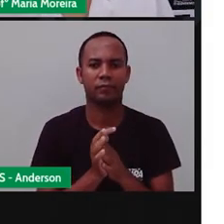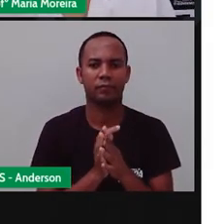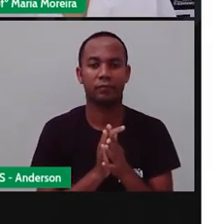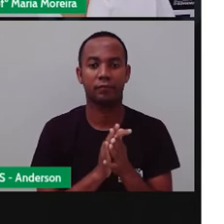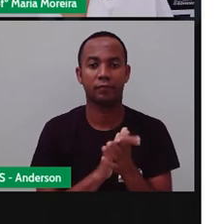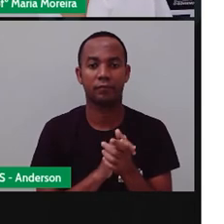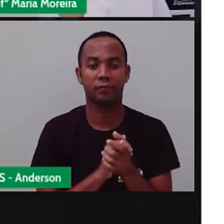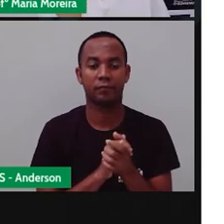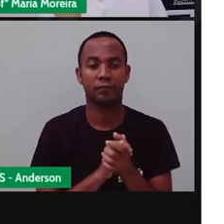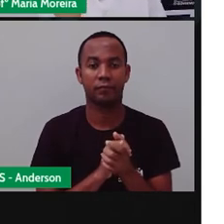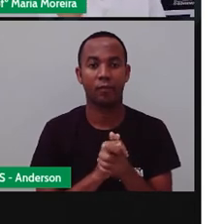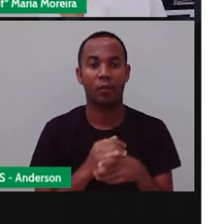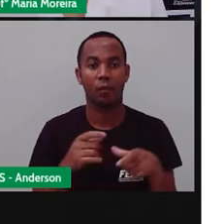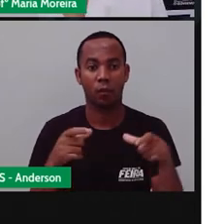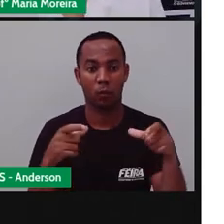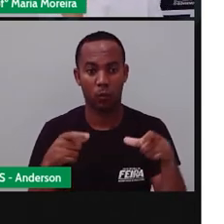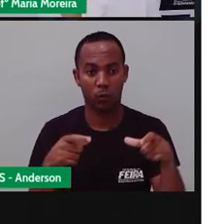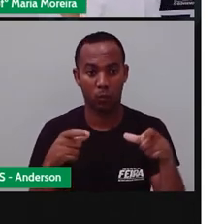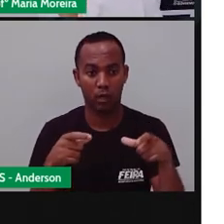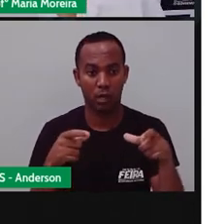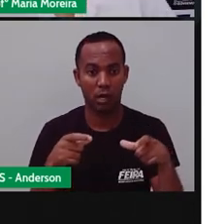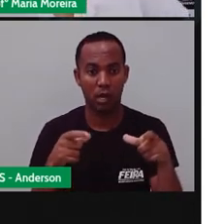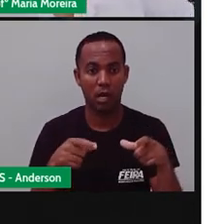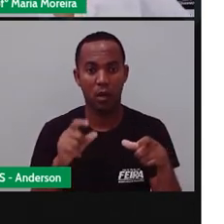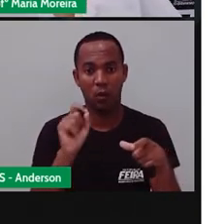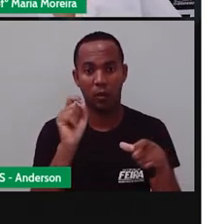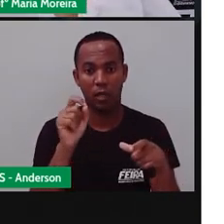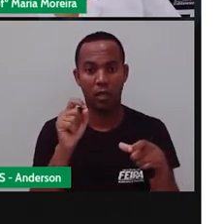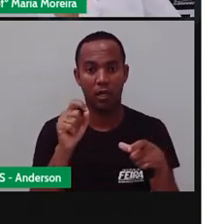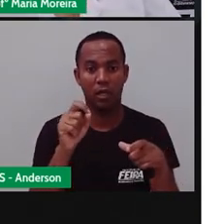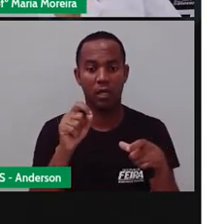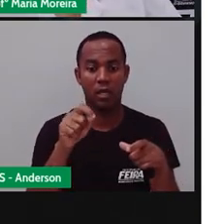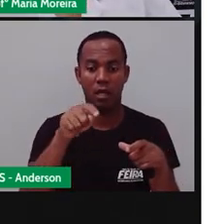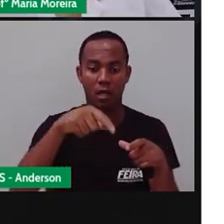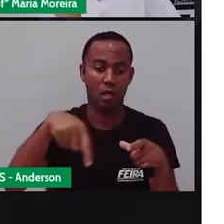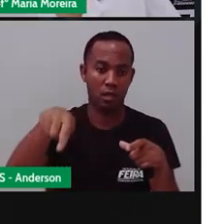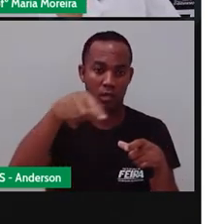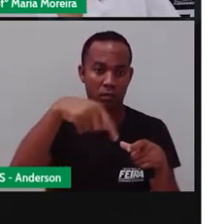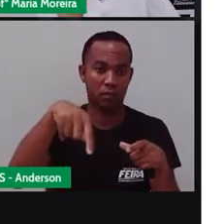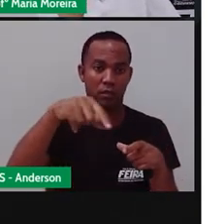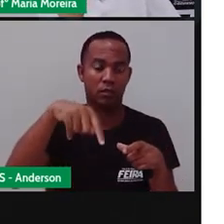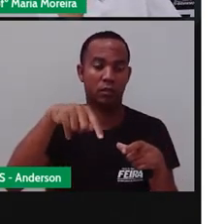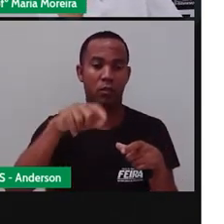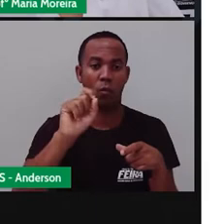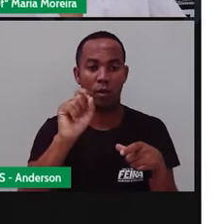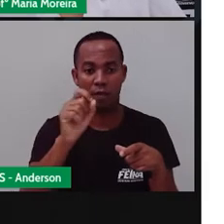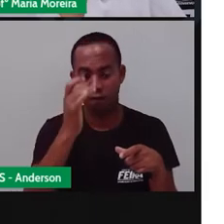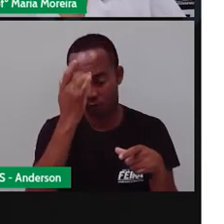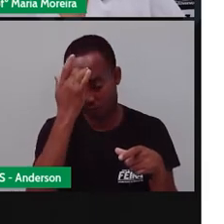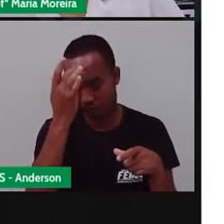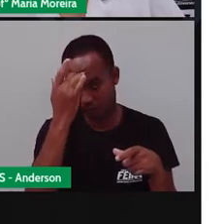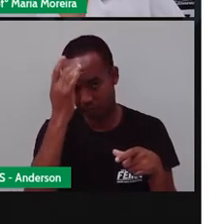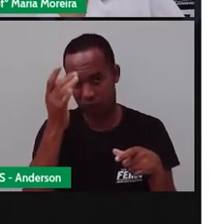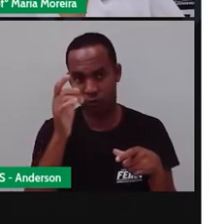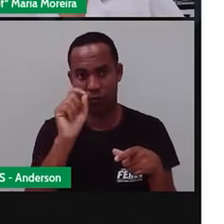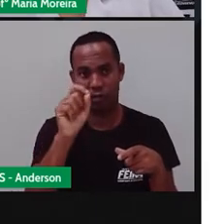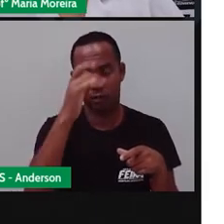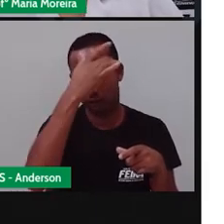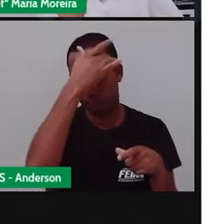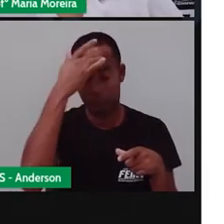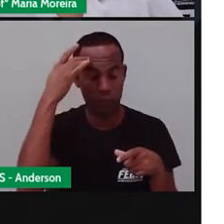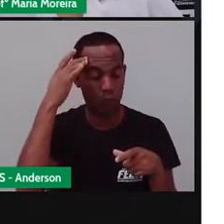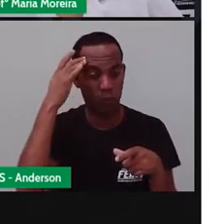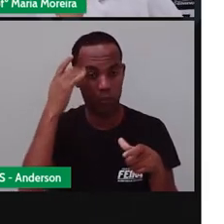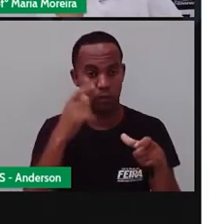Bom, o comércio, né? Localizado no centro das cidades, facilita para que a população de